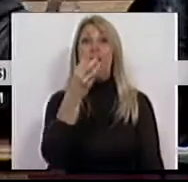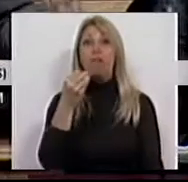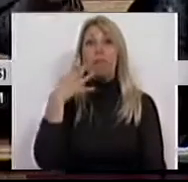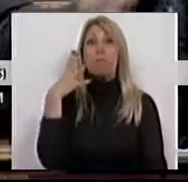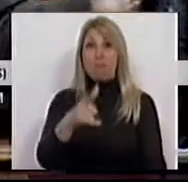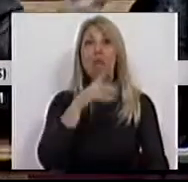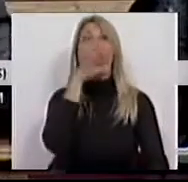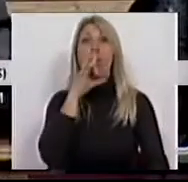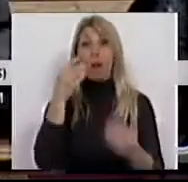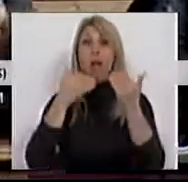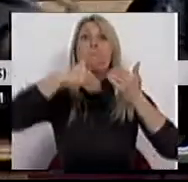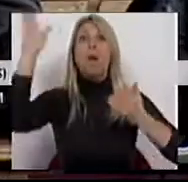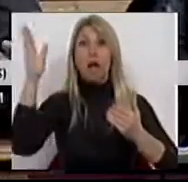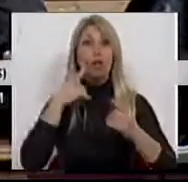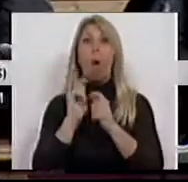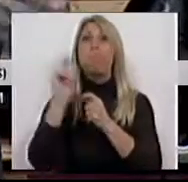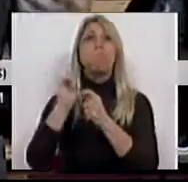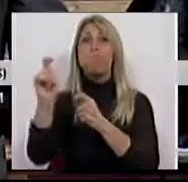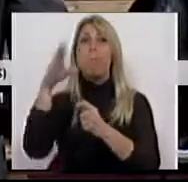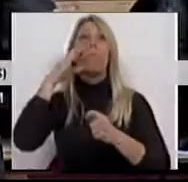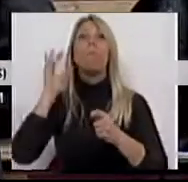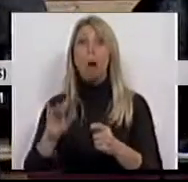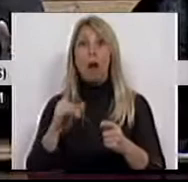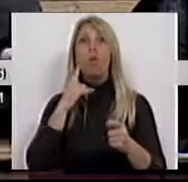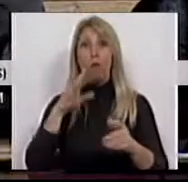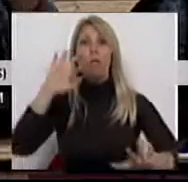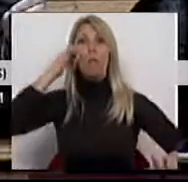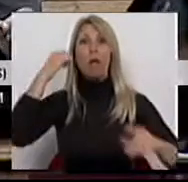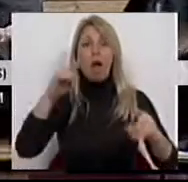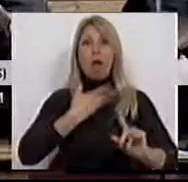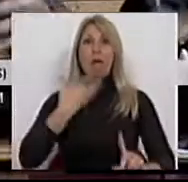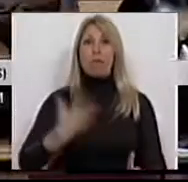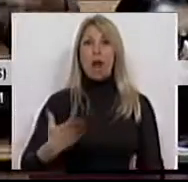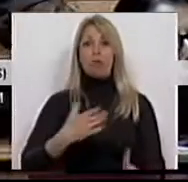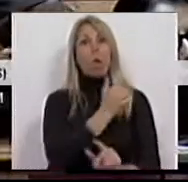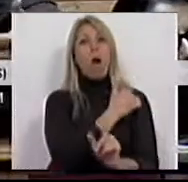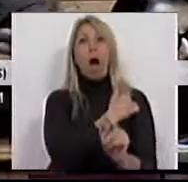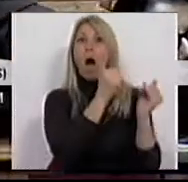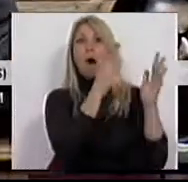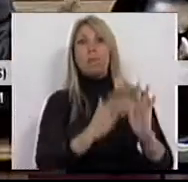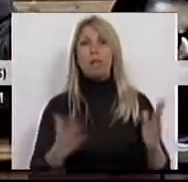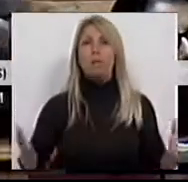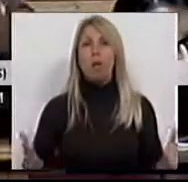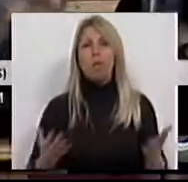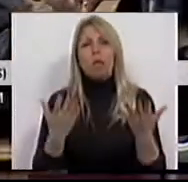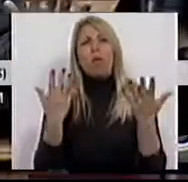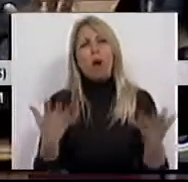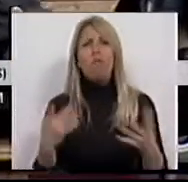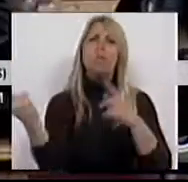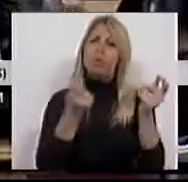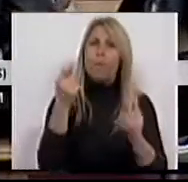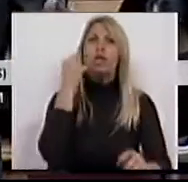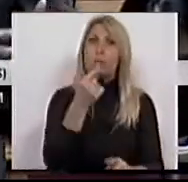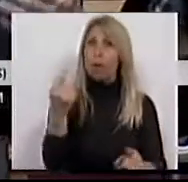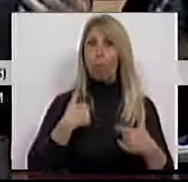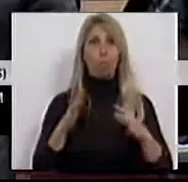incumprimento, continuam a ver em causa o seu direito à habitação. E, por isso, vamos para o debate de especialidade. Com toda a